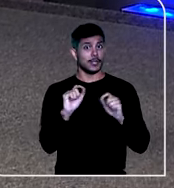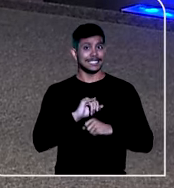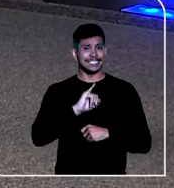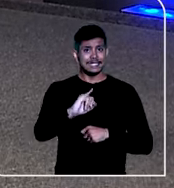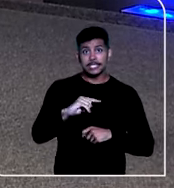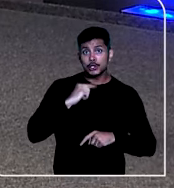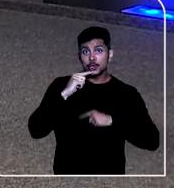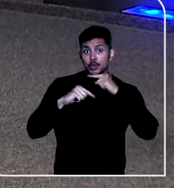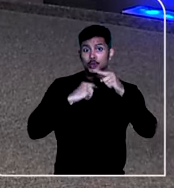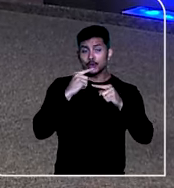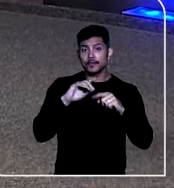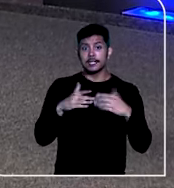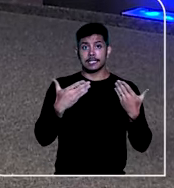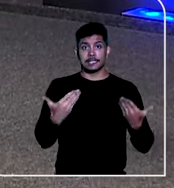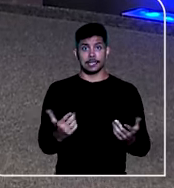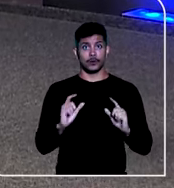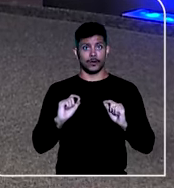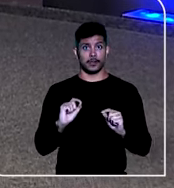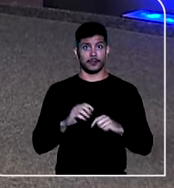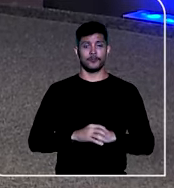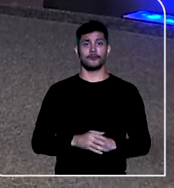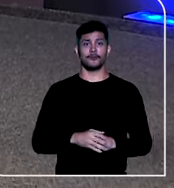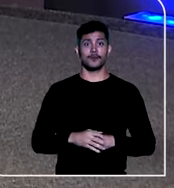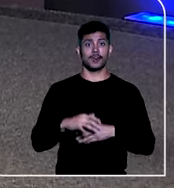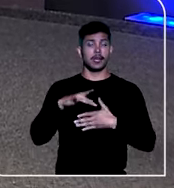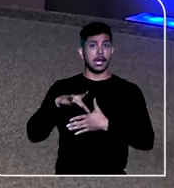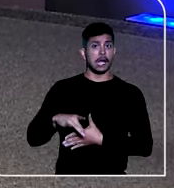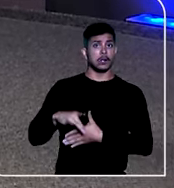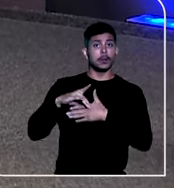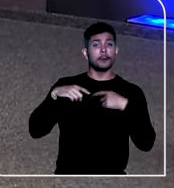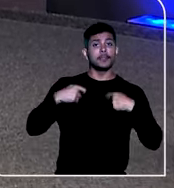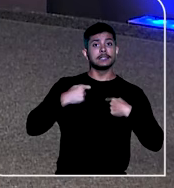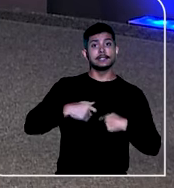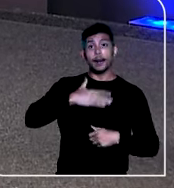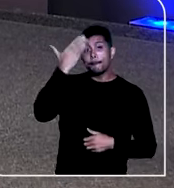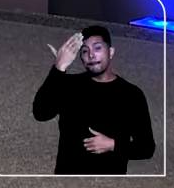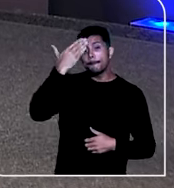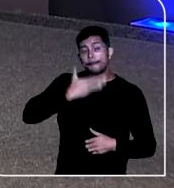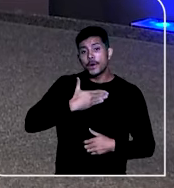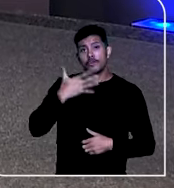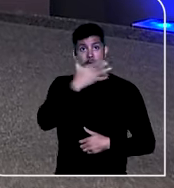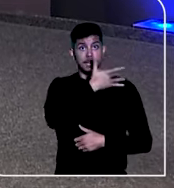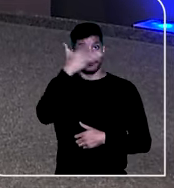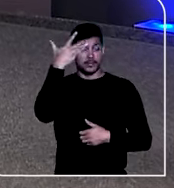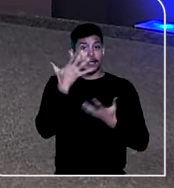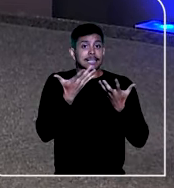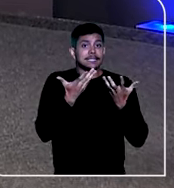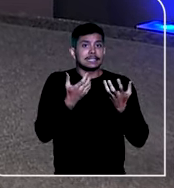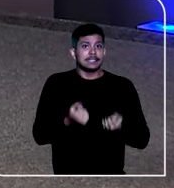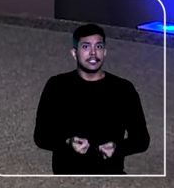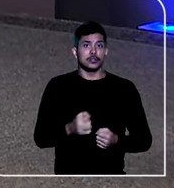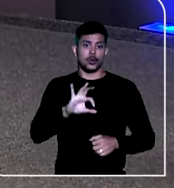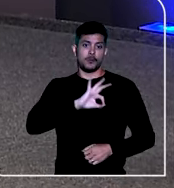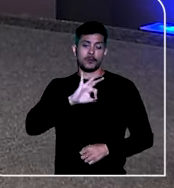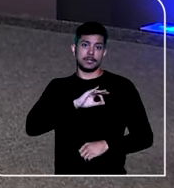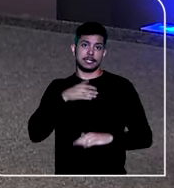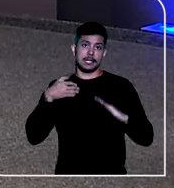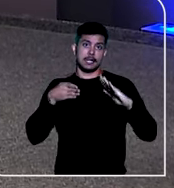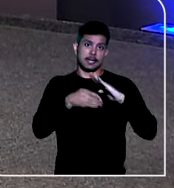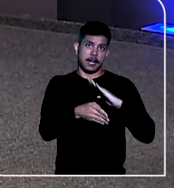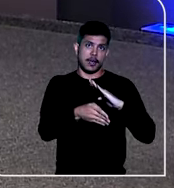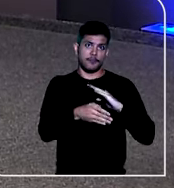cabe ao Estado comprovar que houve autorização do morador para a entrada de policiais na residência